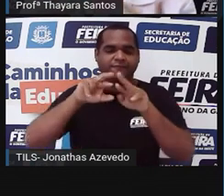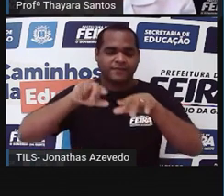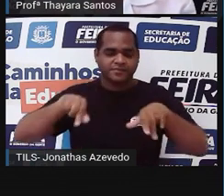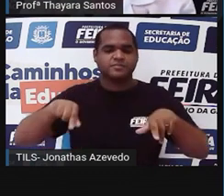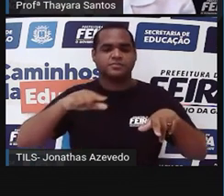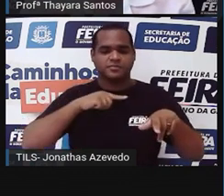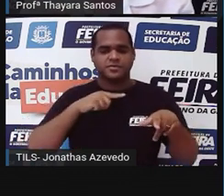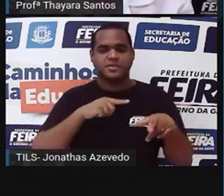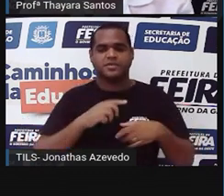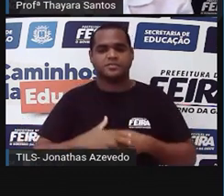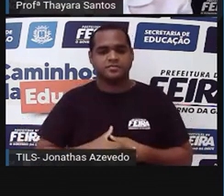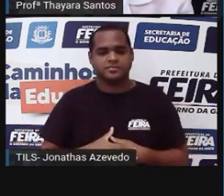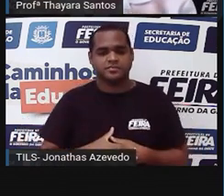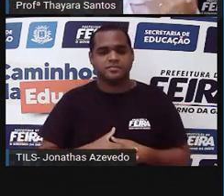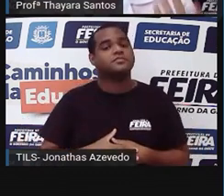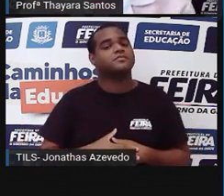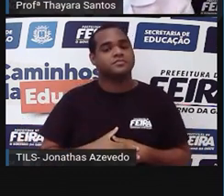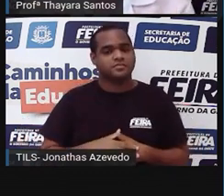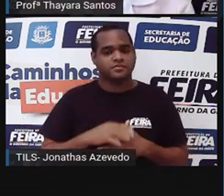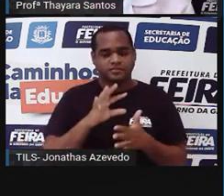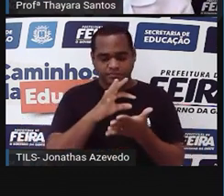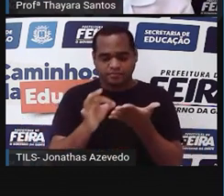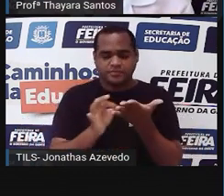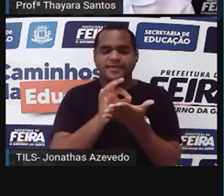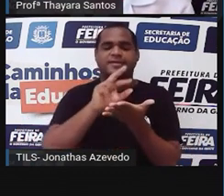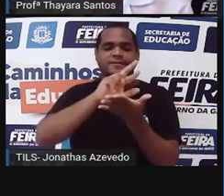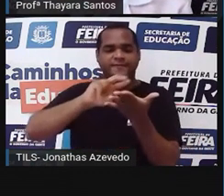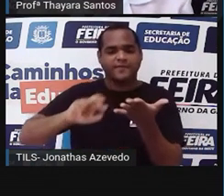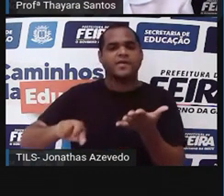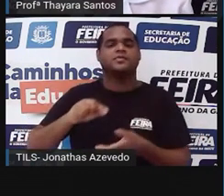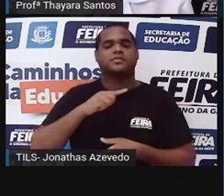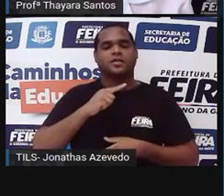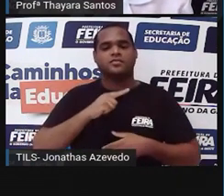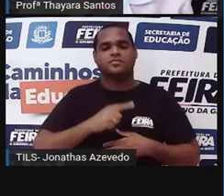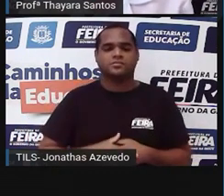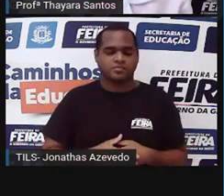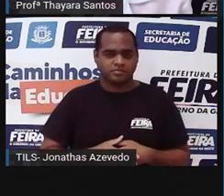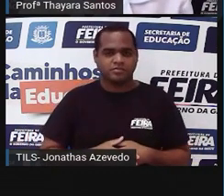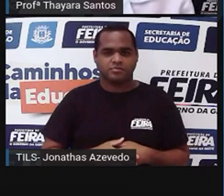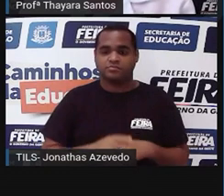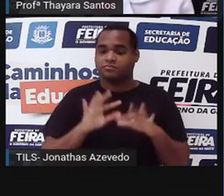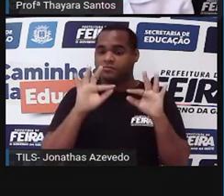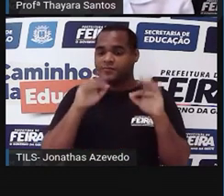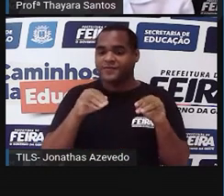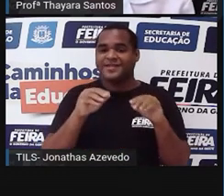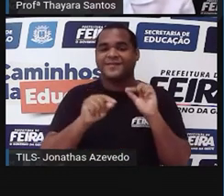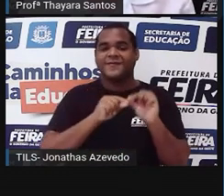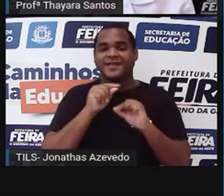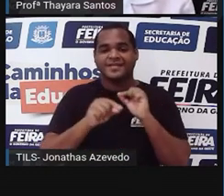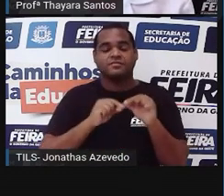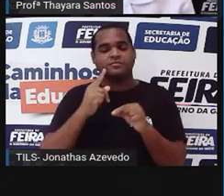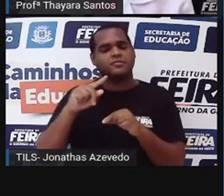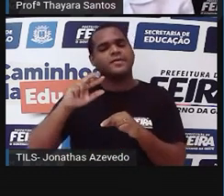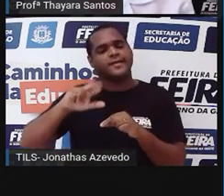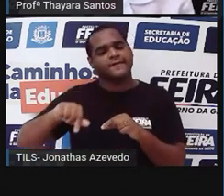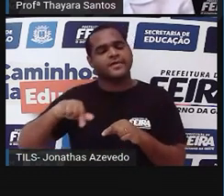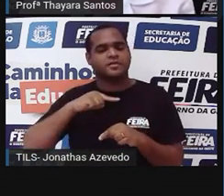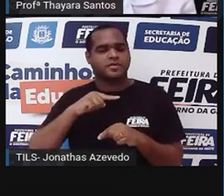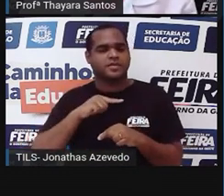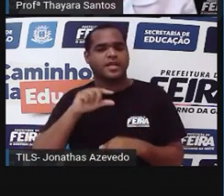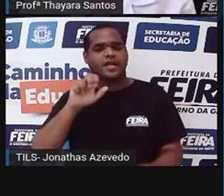Isso quer dizer que elas são formadas por muitas células. E por fim, as plantas são